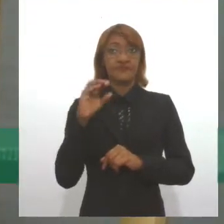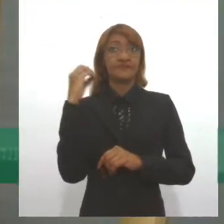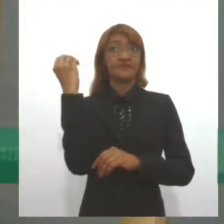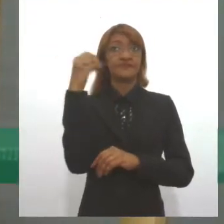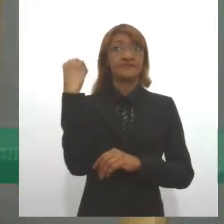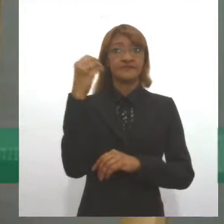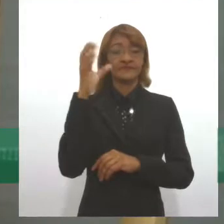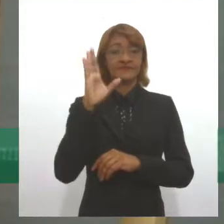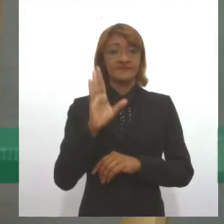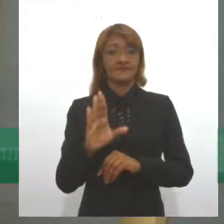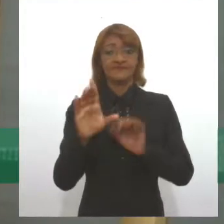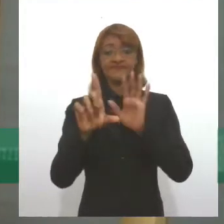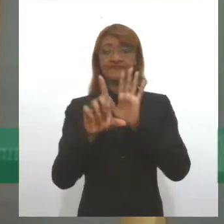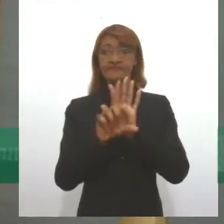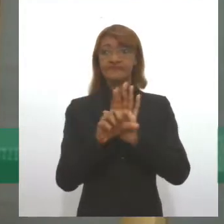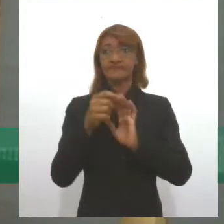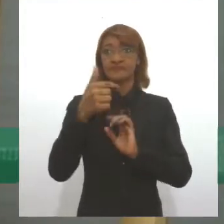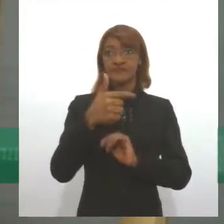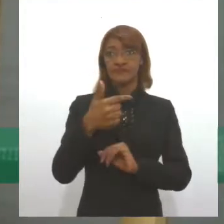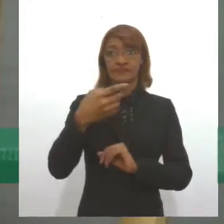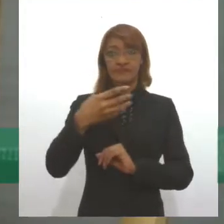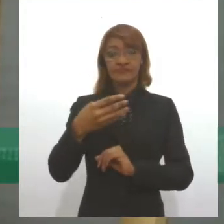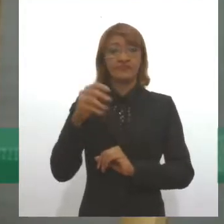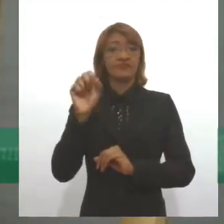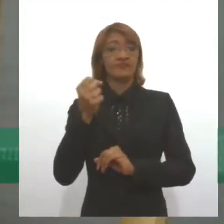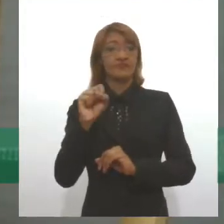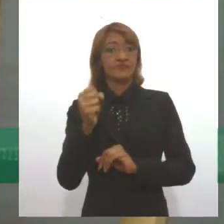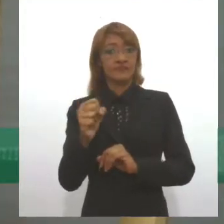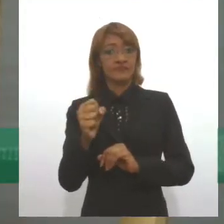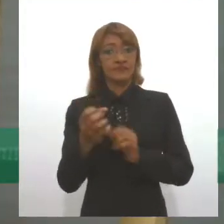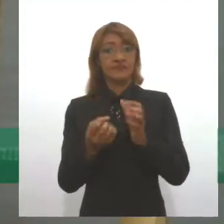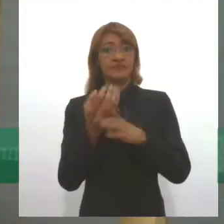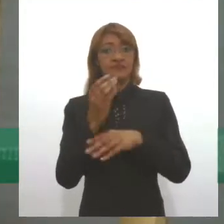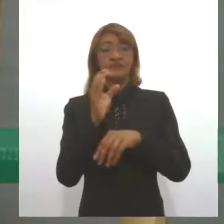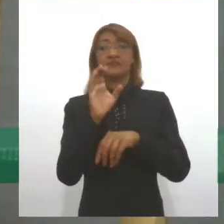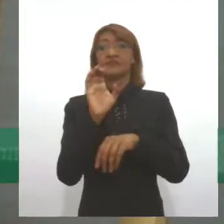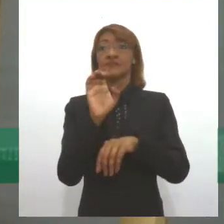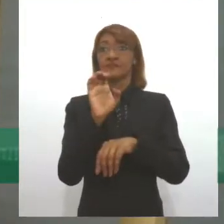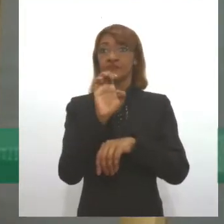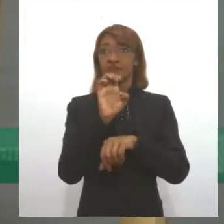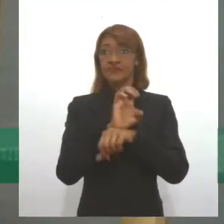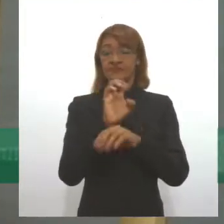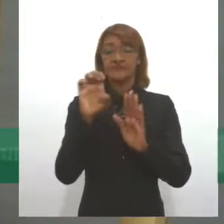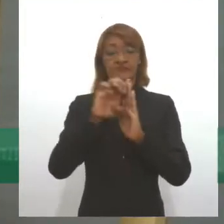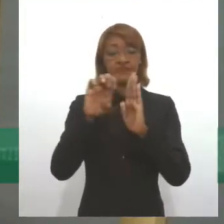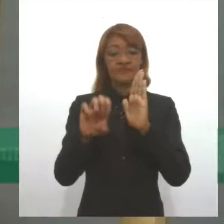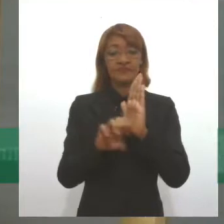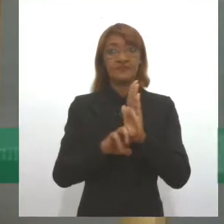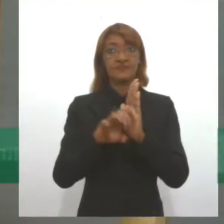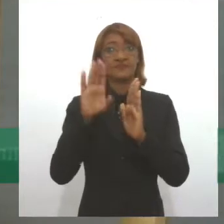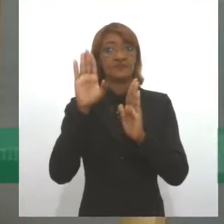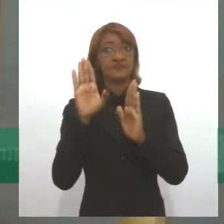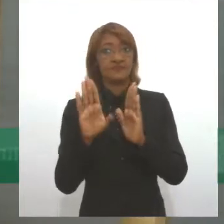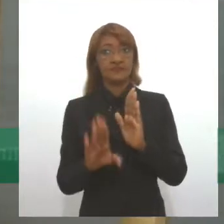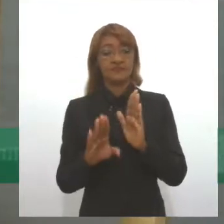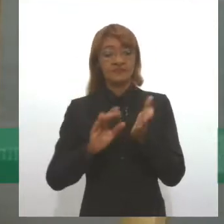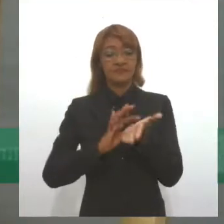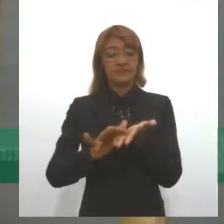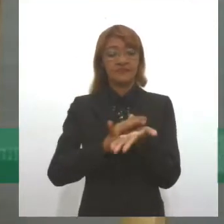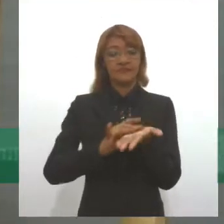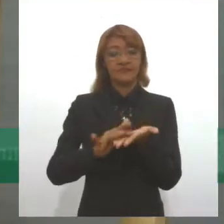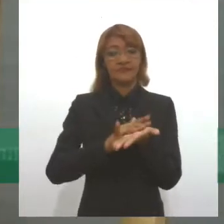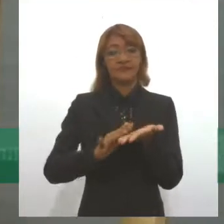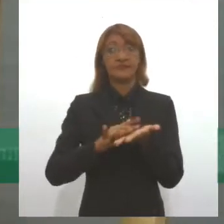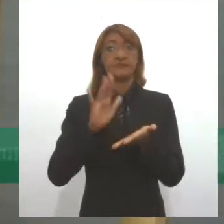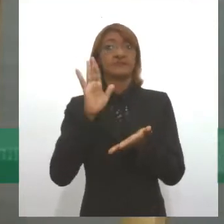de lei de número 248 que cria o Estatuto do Cigano para garantir políticas públicas específicas para